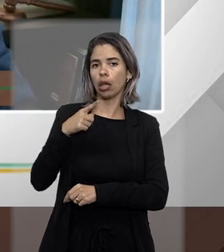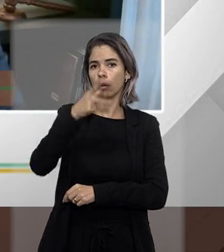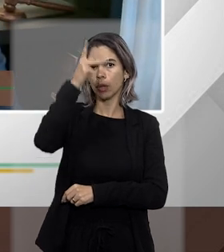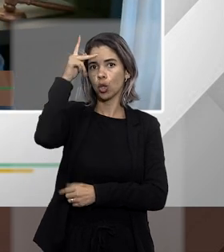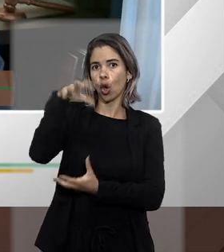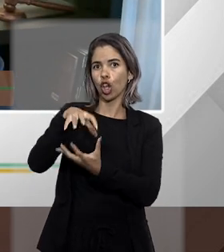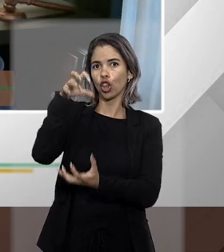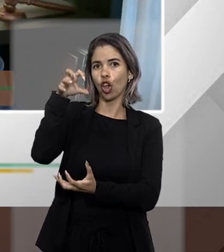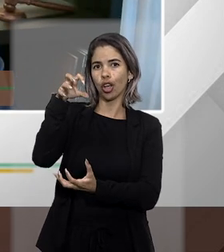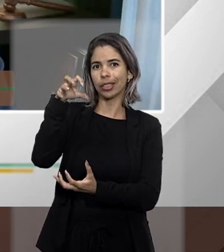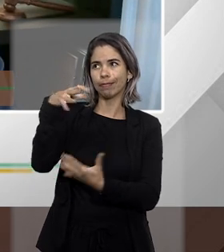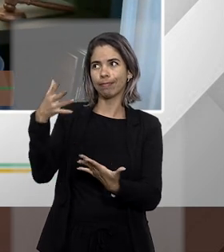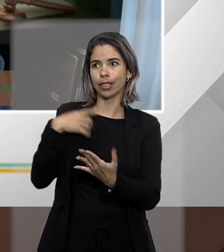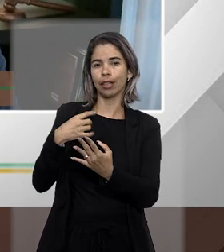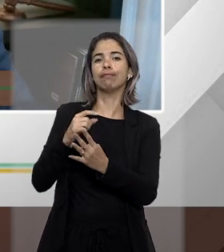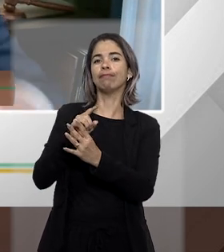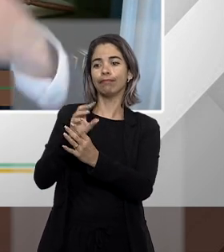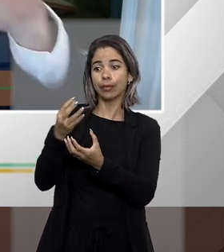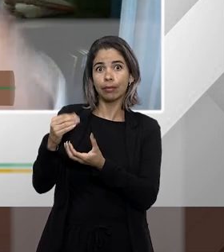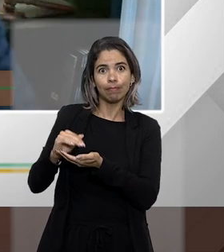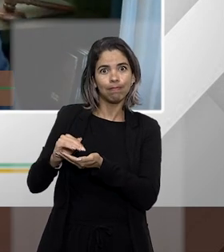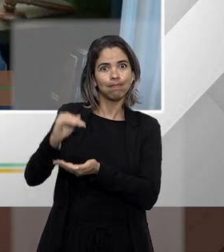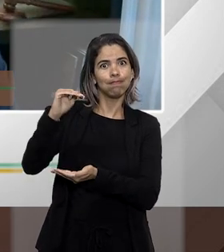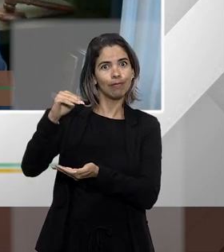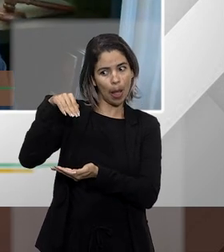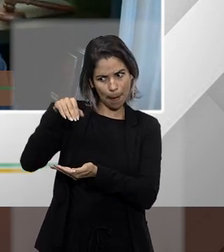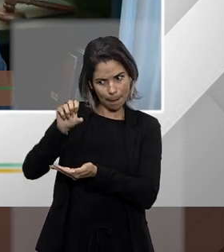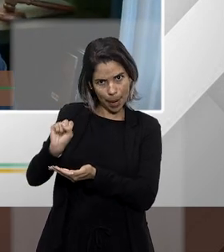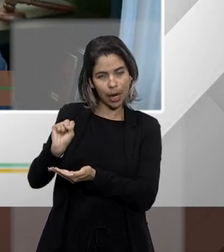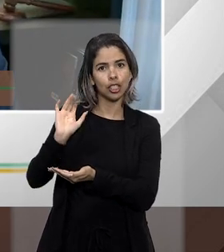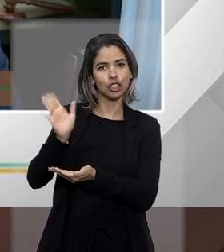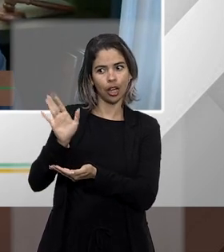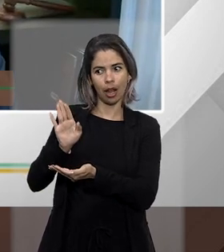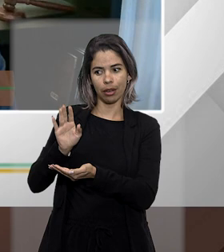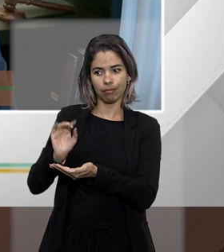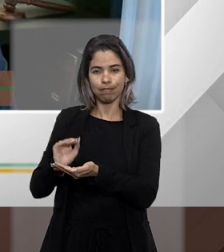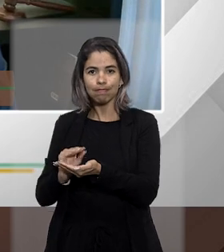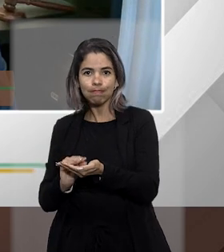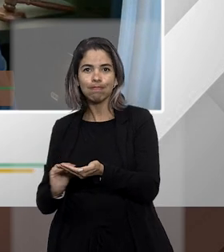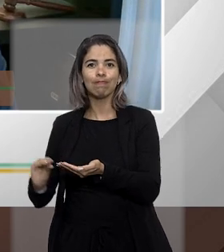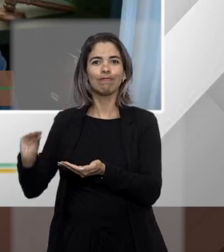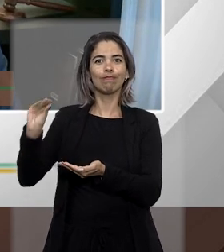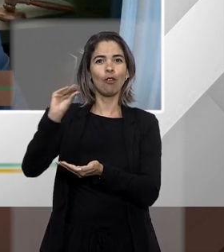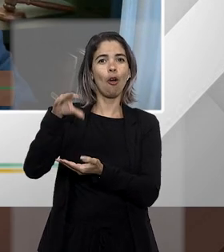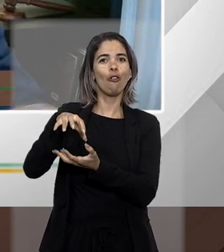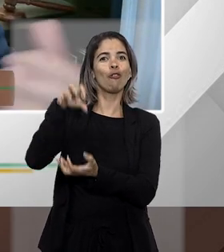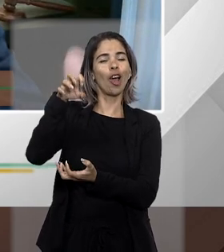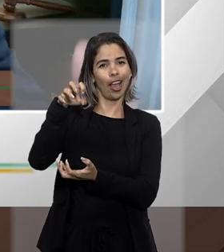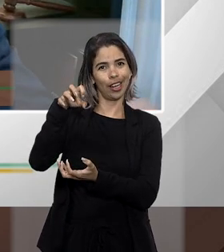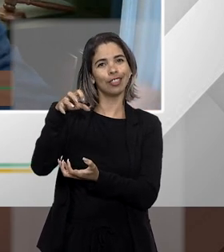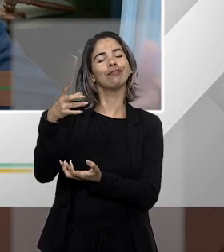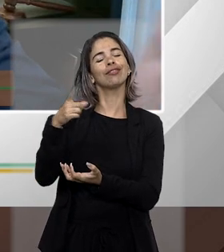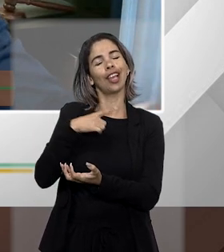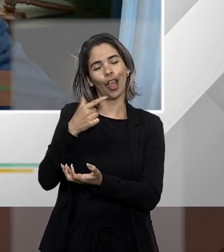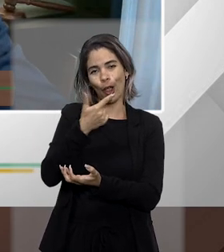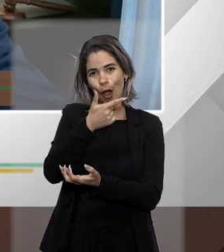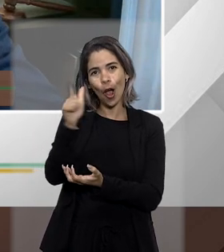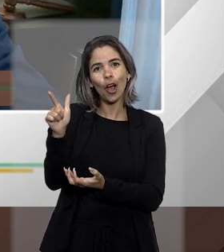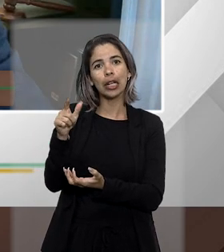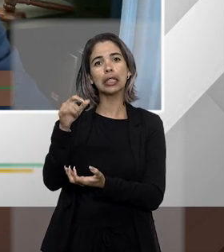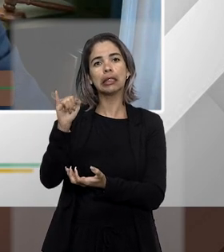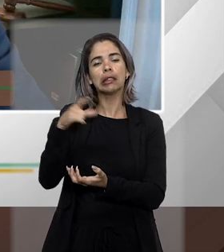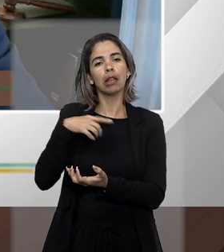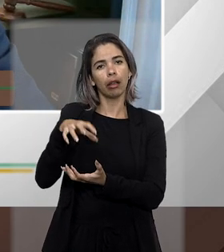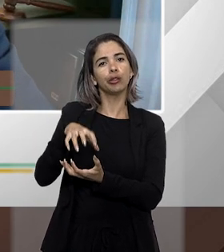que já é uma prioridade para julgamento há outras prioridades dentro dela que é se tiver um idoso eu vou ter que julgar o mandado de segurança do